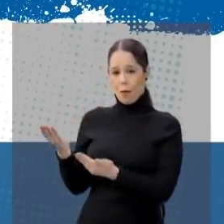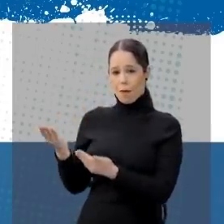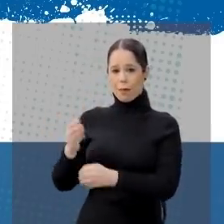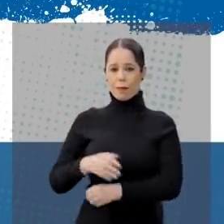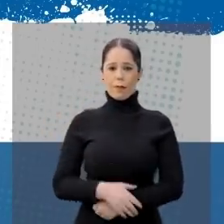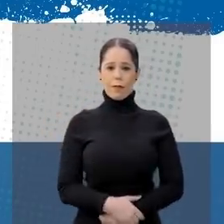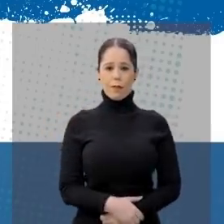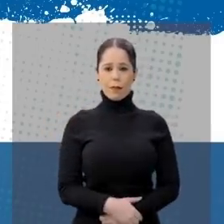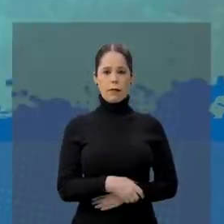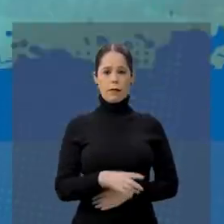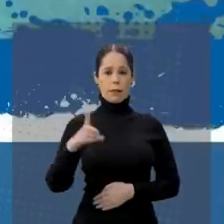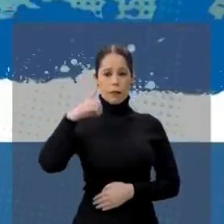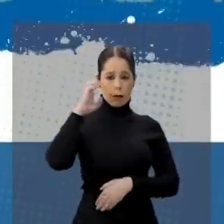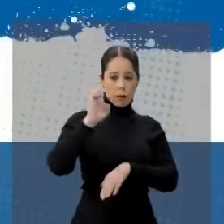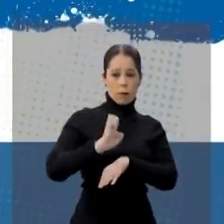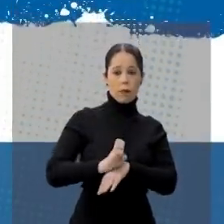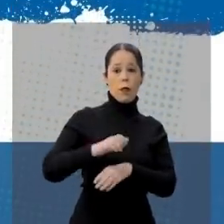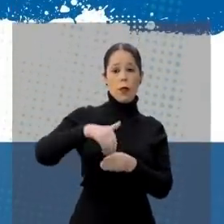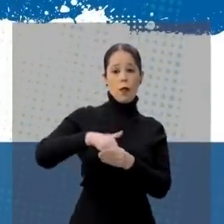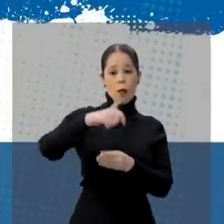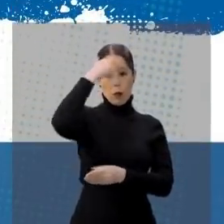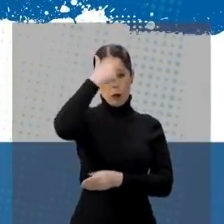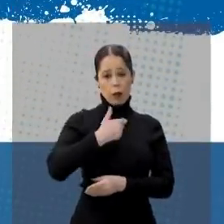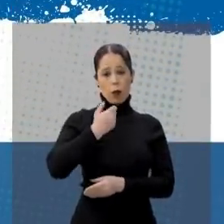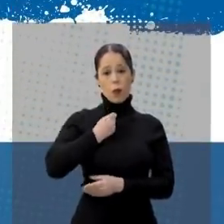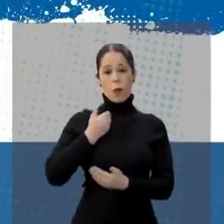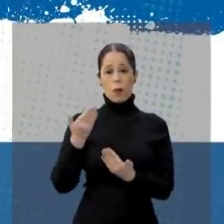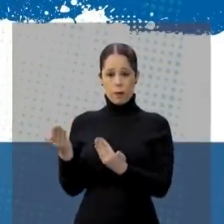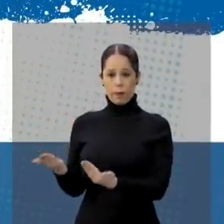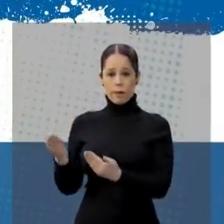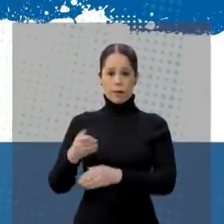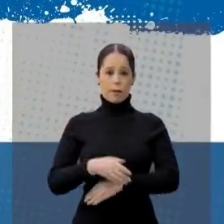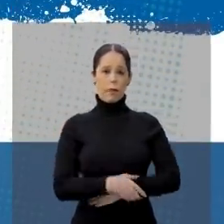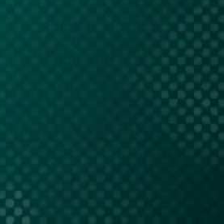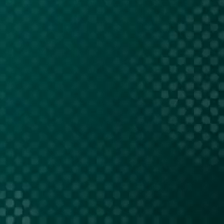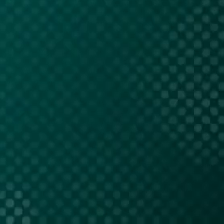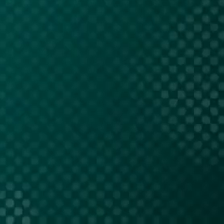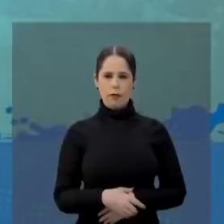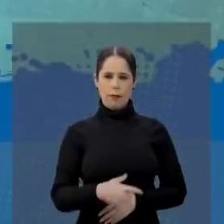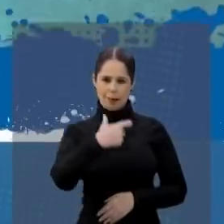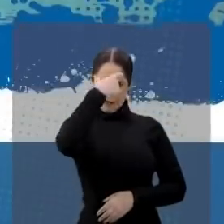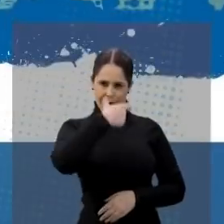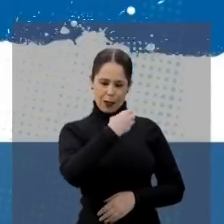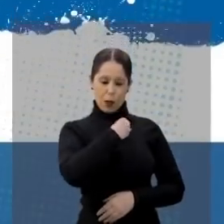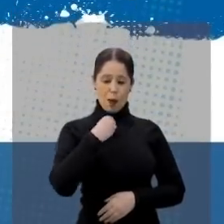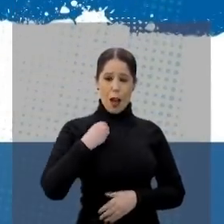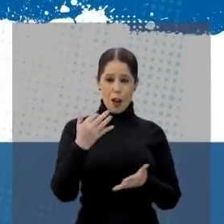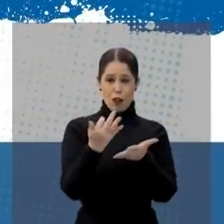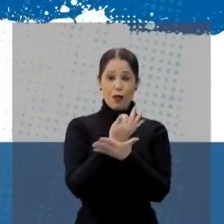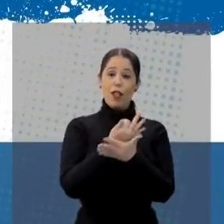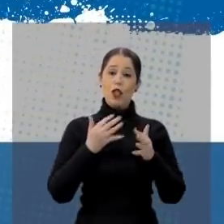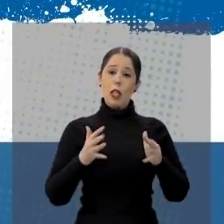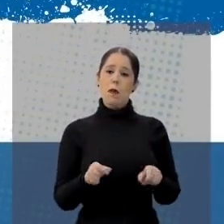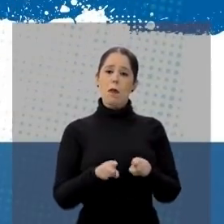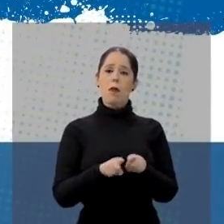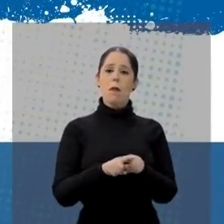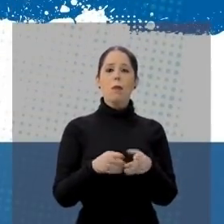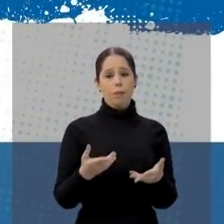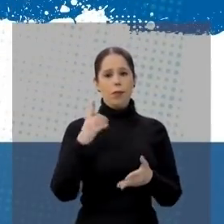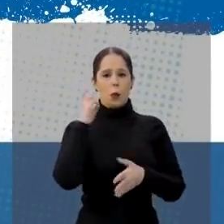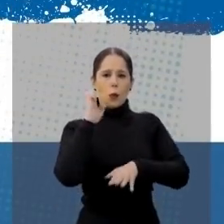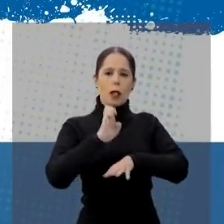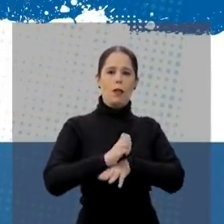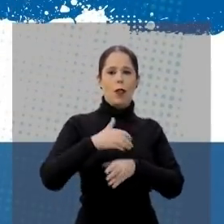14557. Para deputado estadual, vote Santelano, 14190. Sou médico e ficha limpa. Para